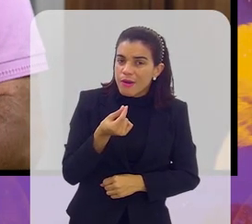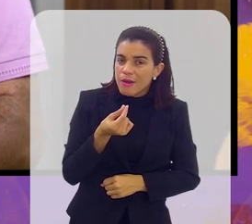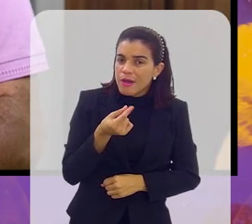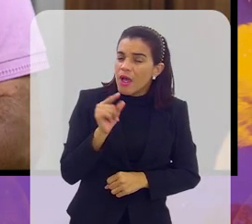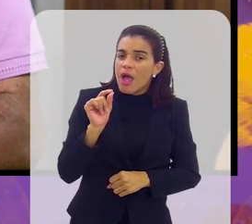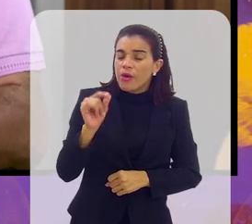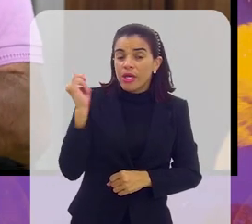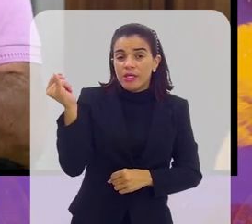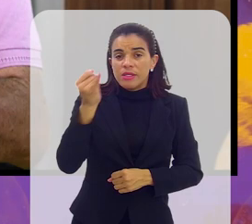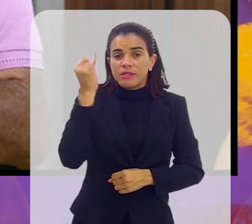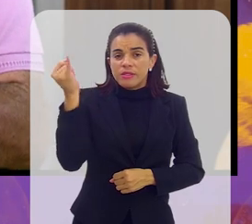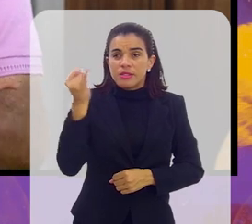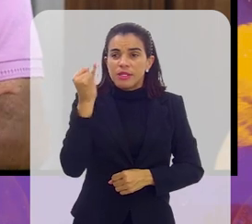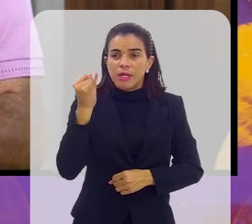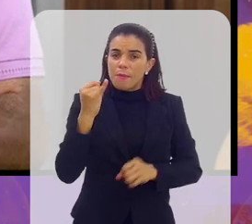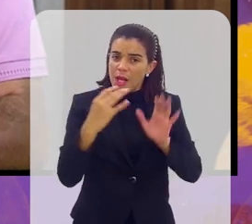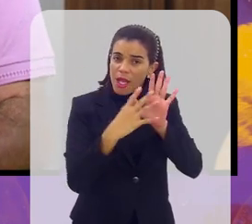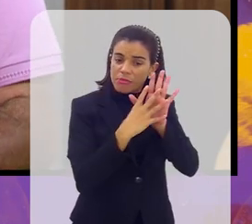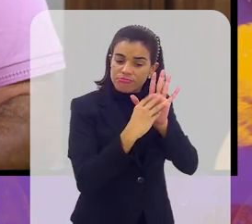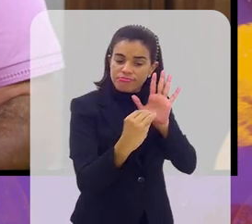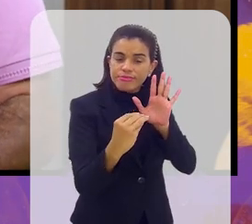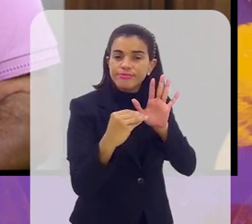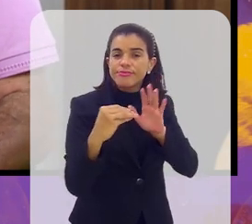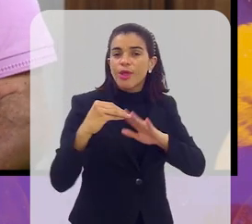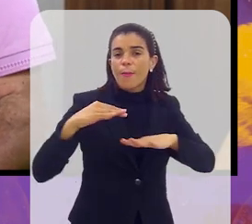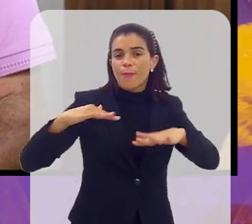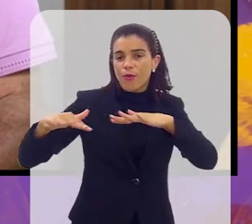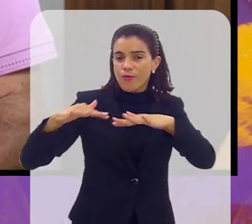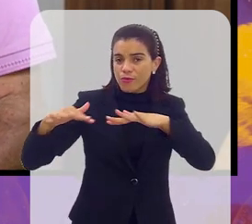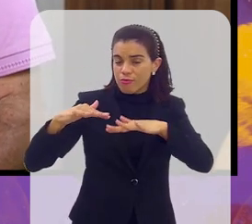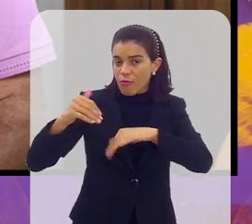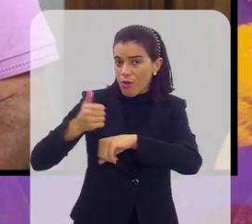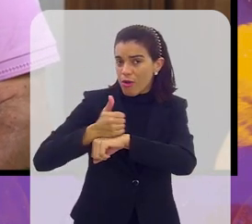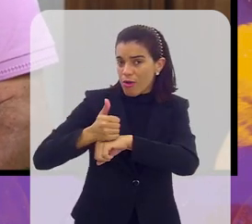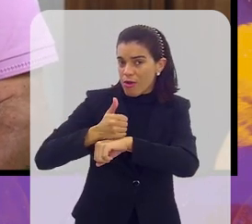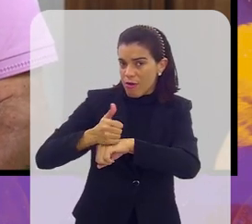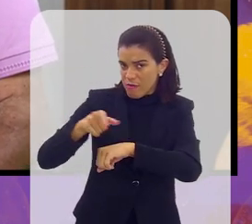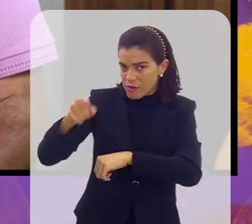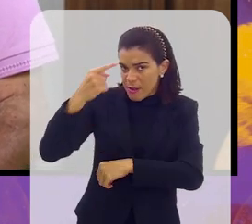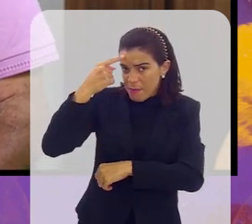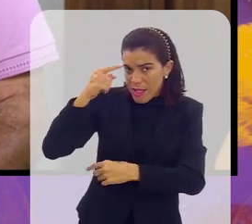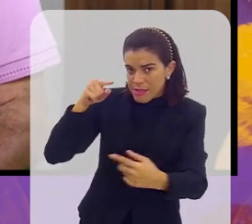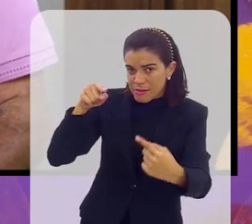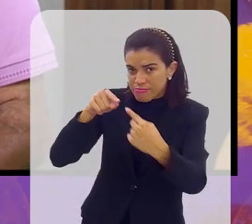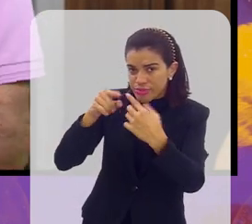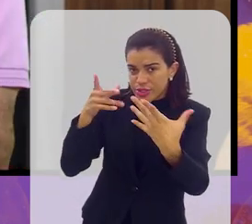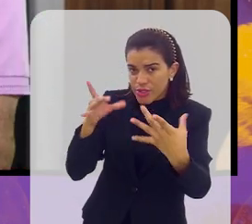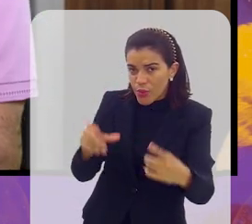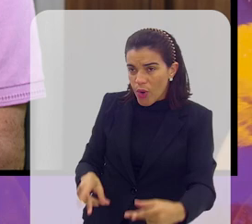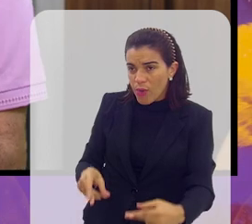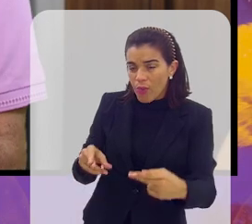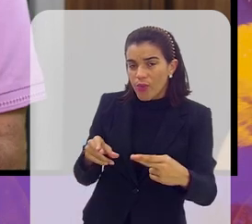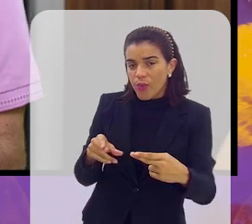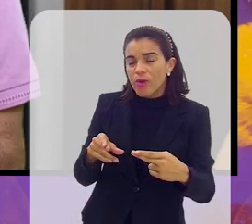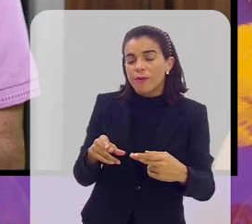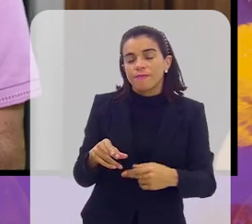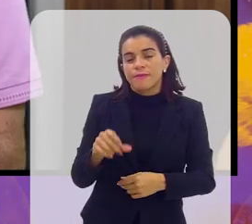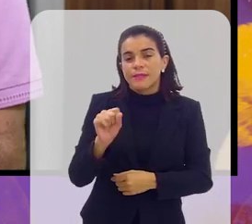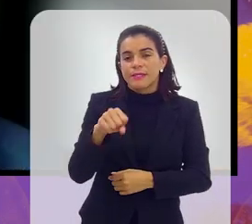campo de jogo, é de suma importância para servir de exemplo para o futebol profissional. Você também pensa assim?